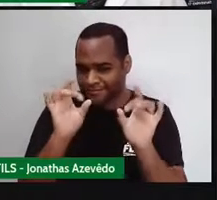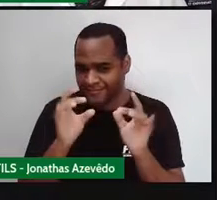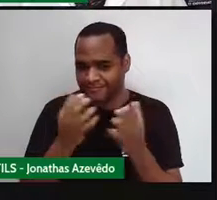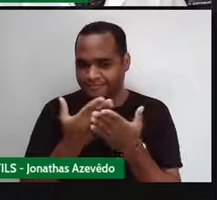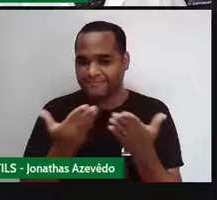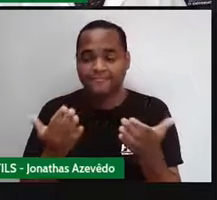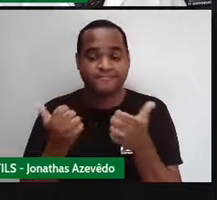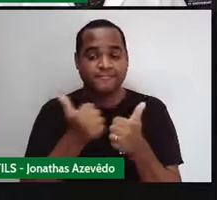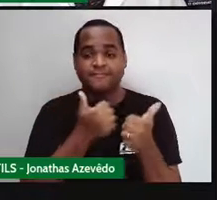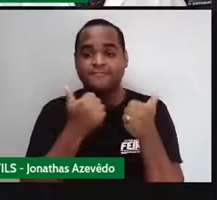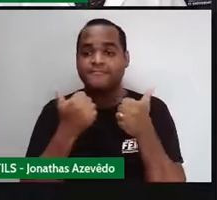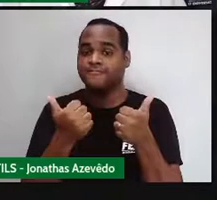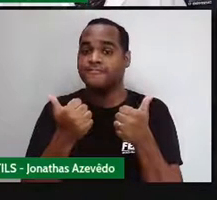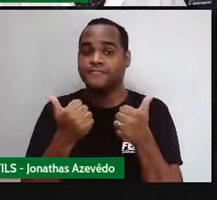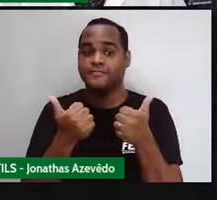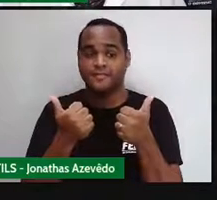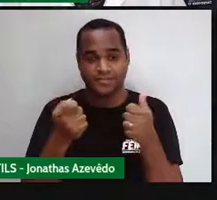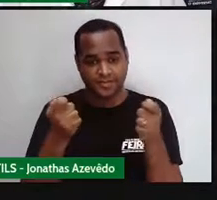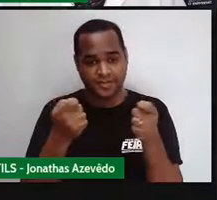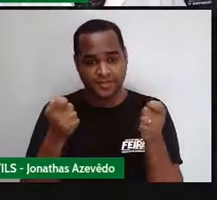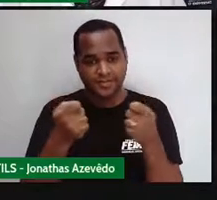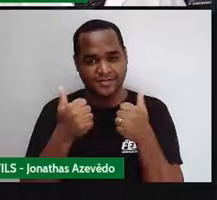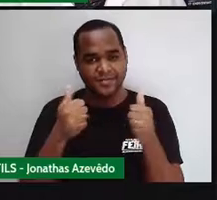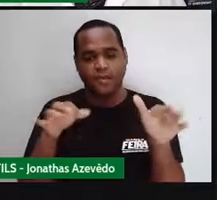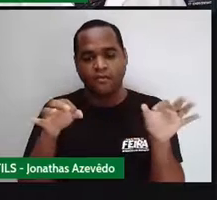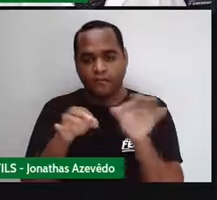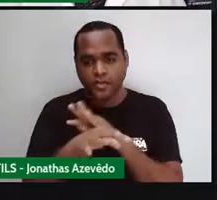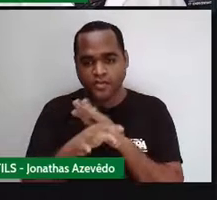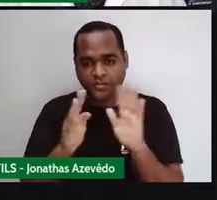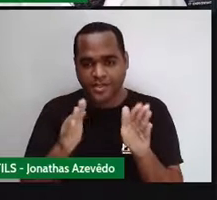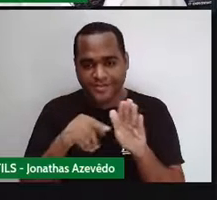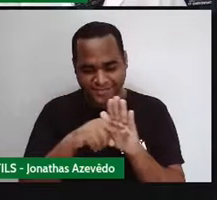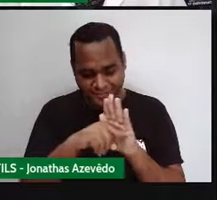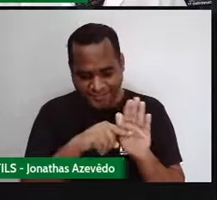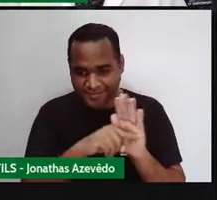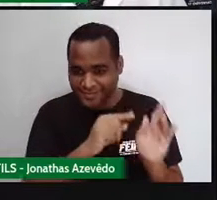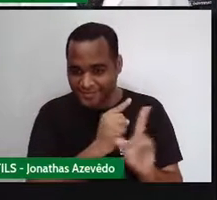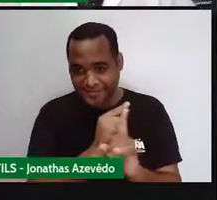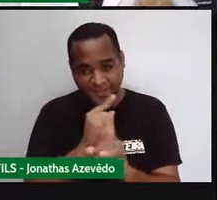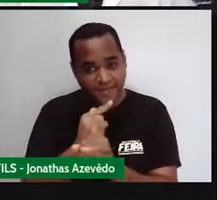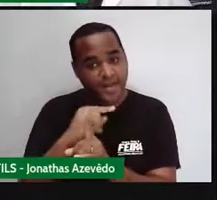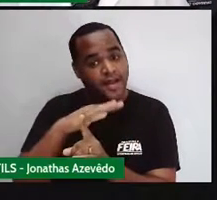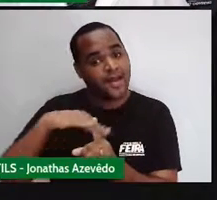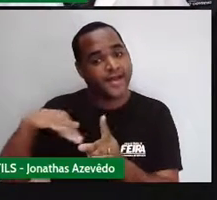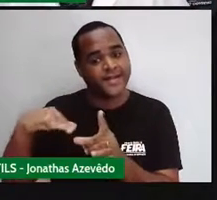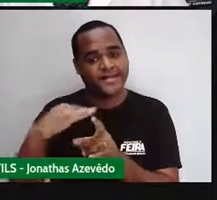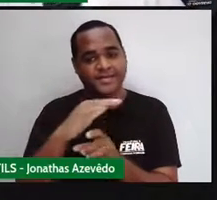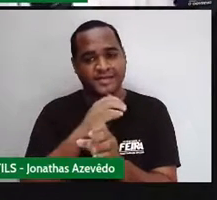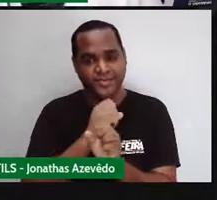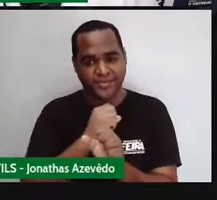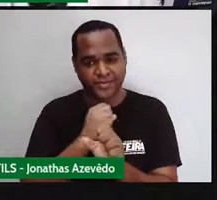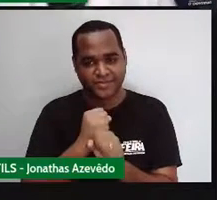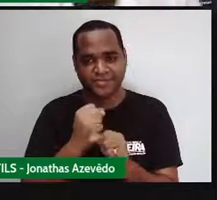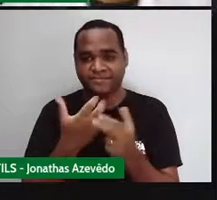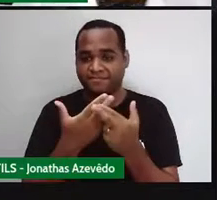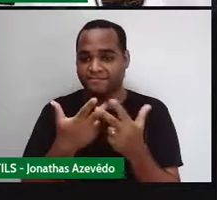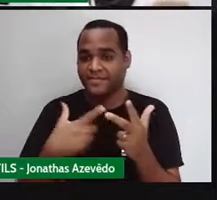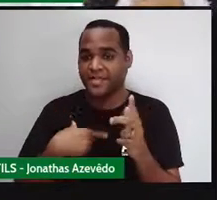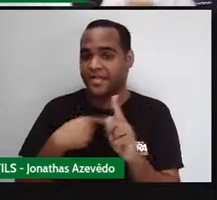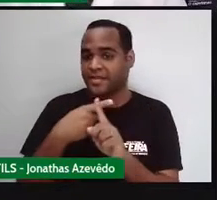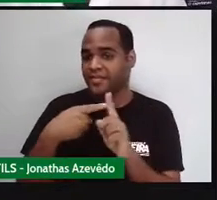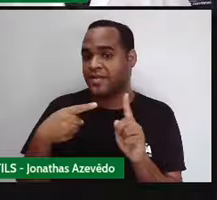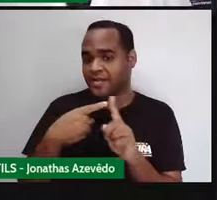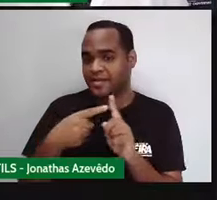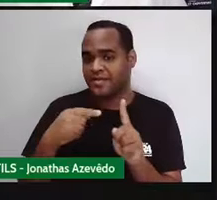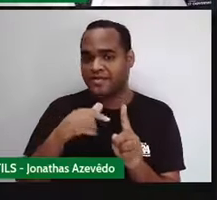E é por isso, fechando a nossa investigação, que a área do losango é metade